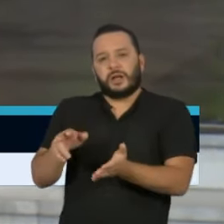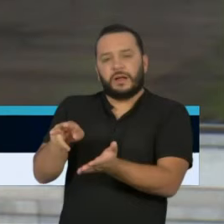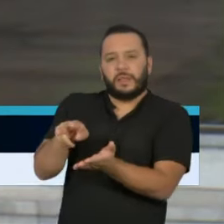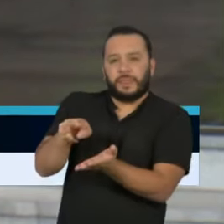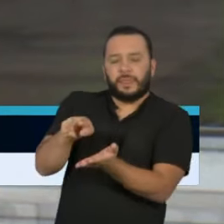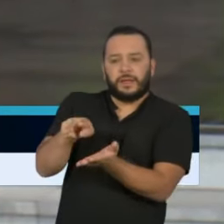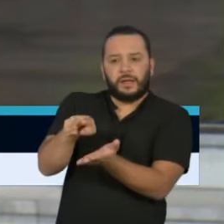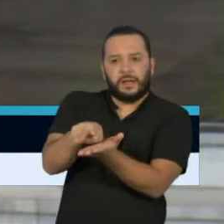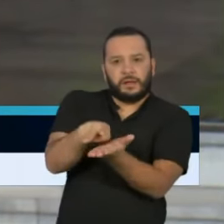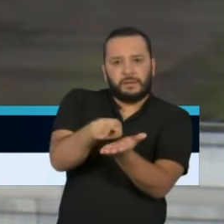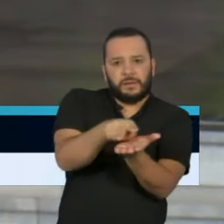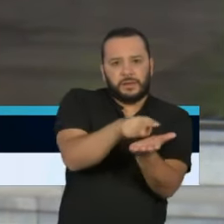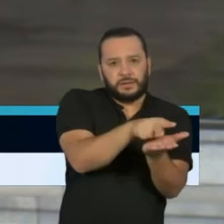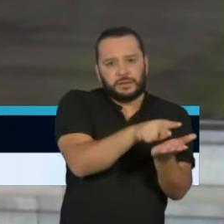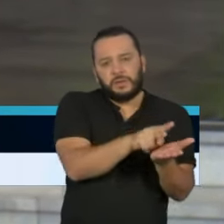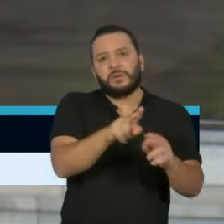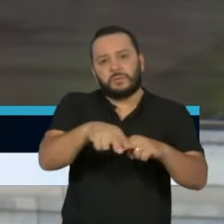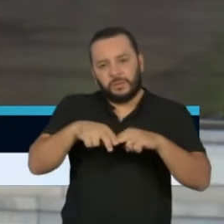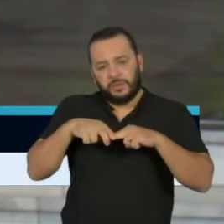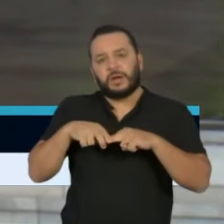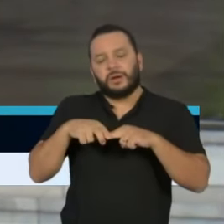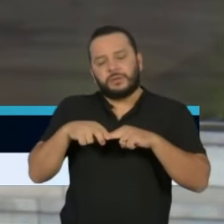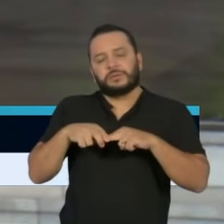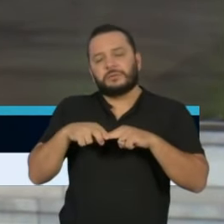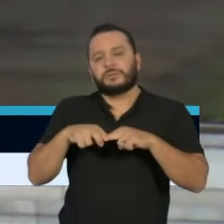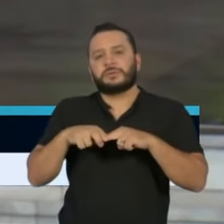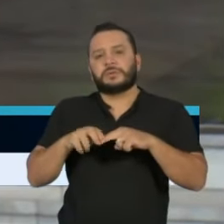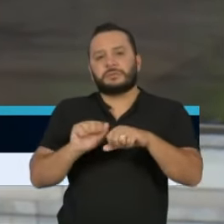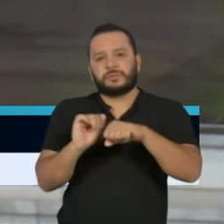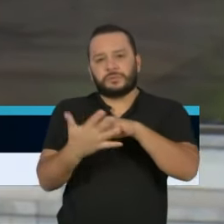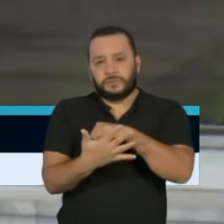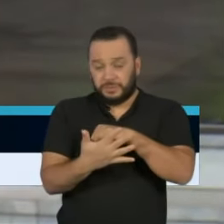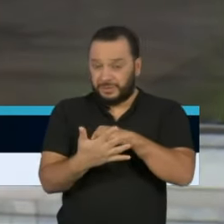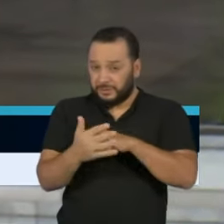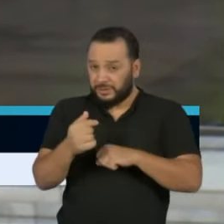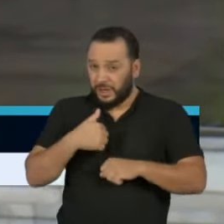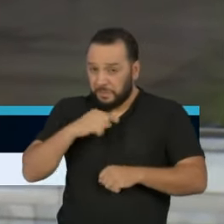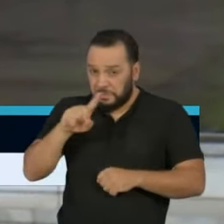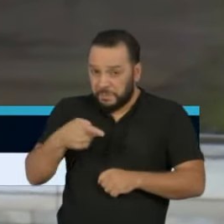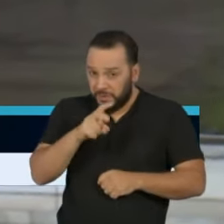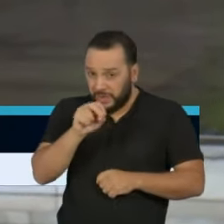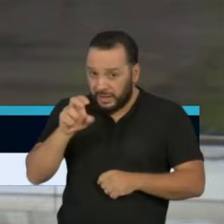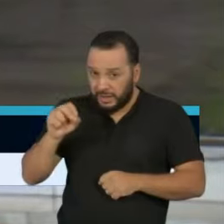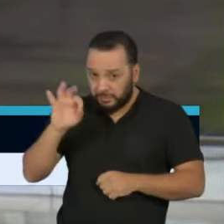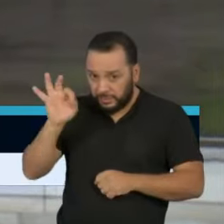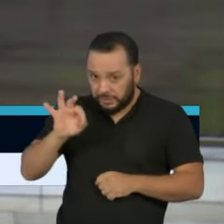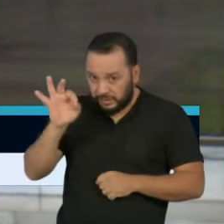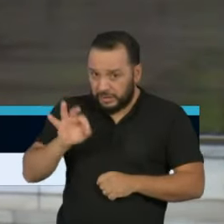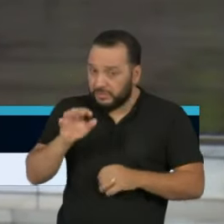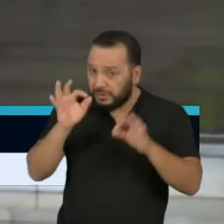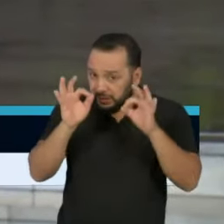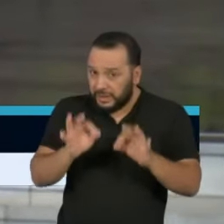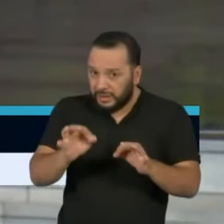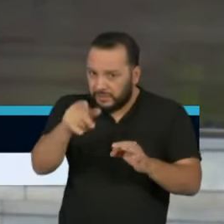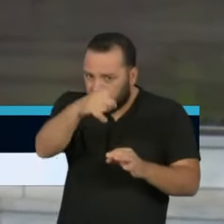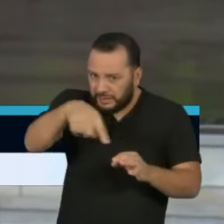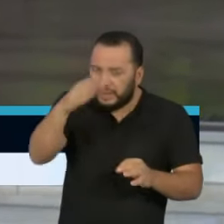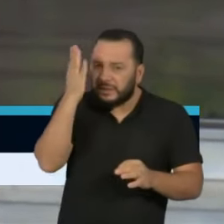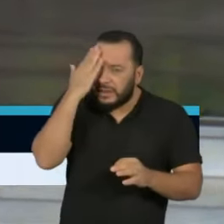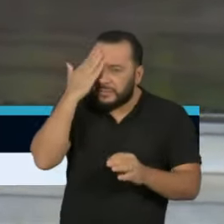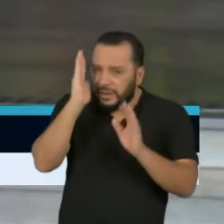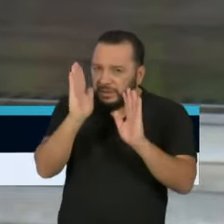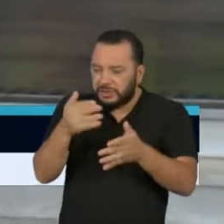pelo Covid-19. Primeiro, eu queria saber se esse número está dentro do que era esperado pelas equipes quando